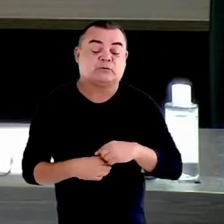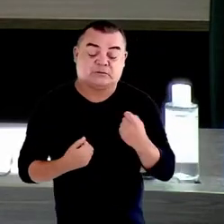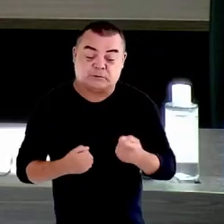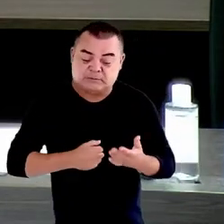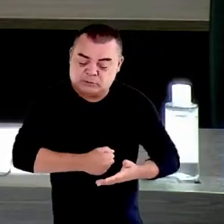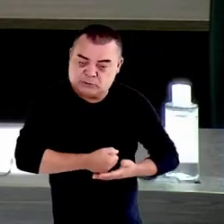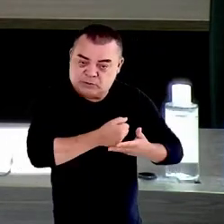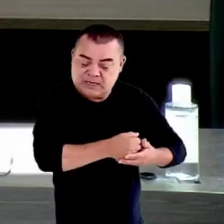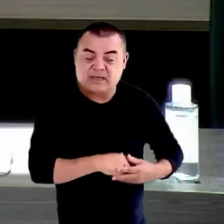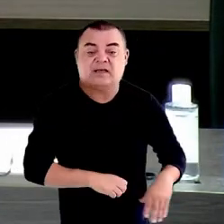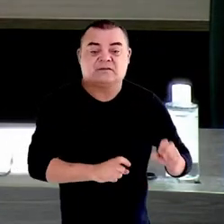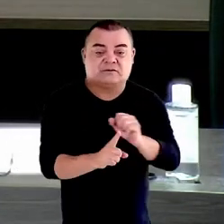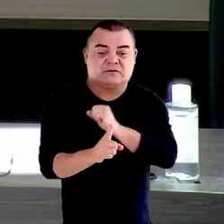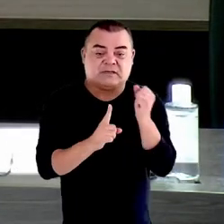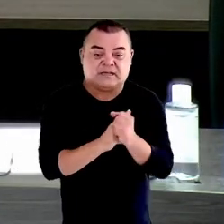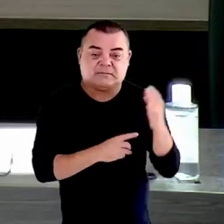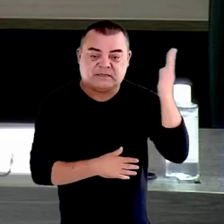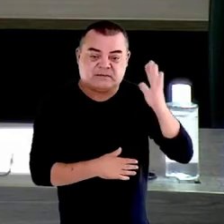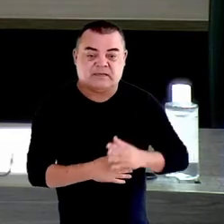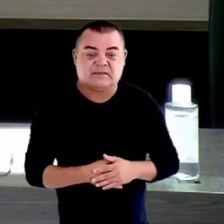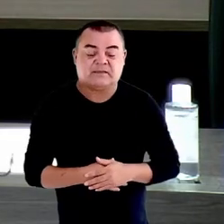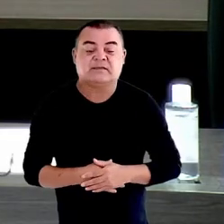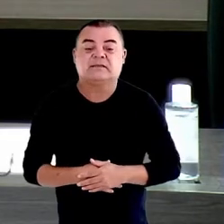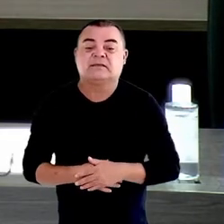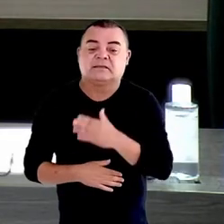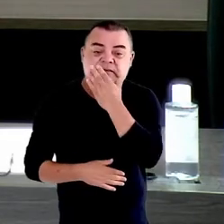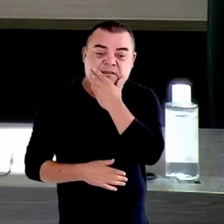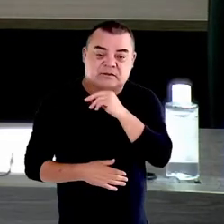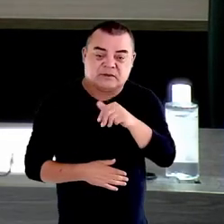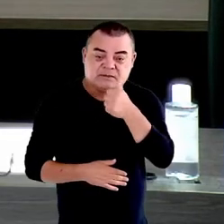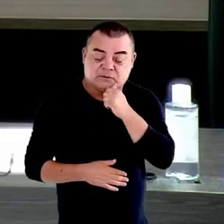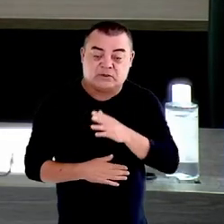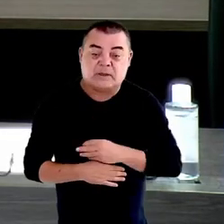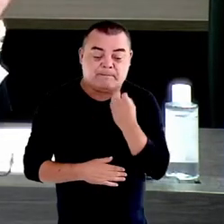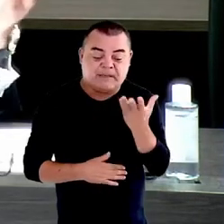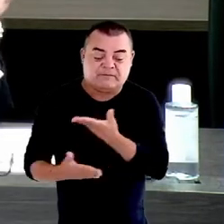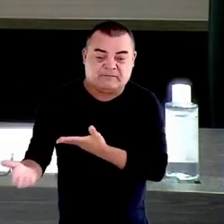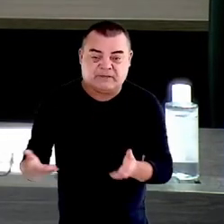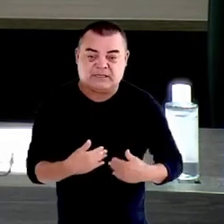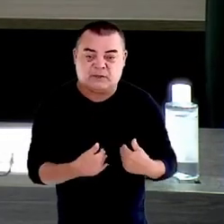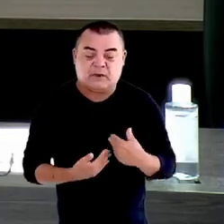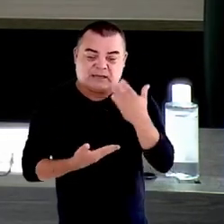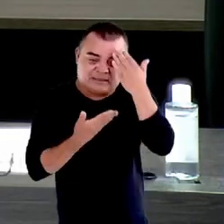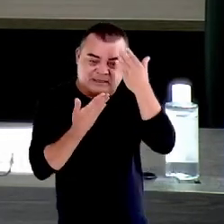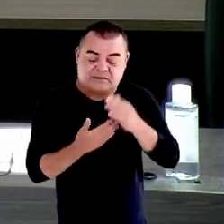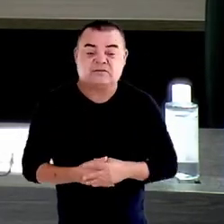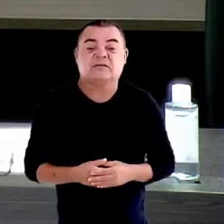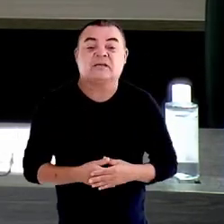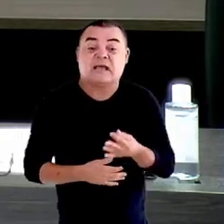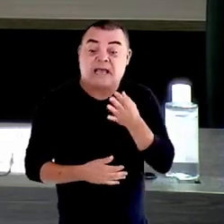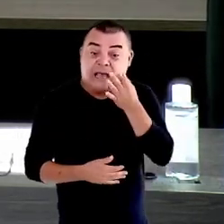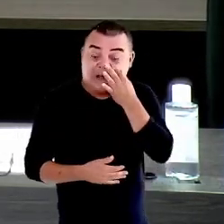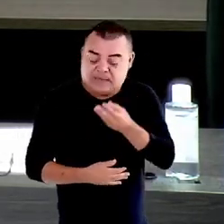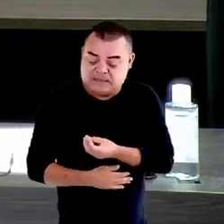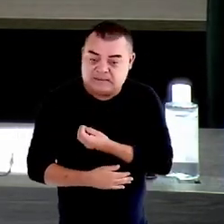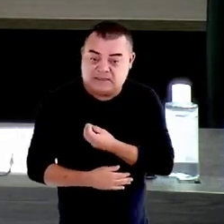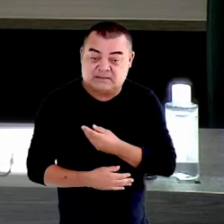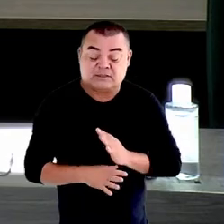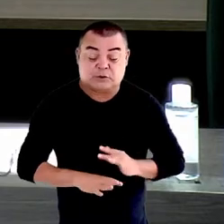sociedade brasileira. Senhoras e senhores, muito bem-vindos, muito bem-vindas. Agradeço imensamente a presença de tão qualificada